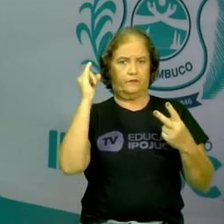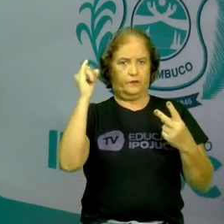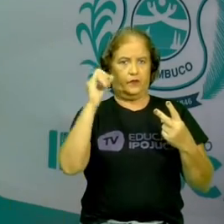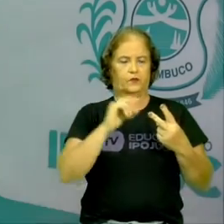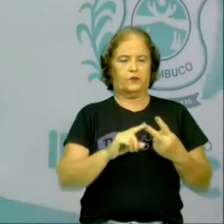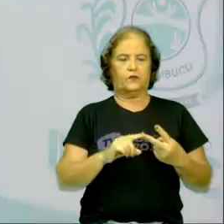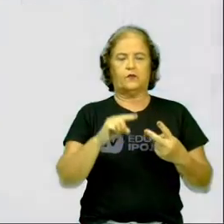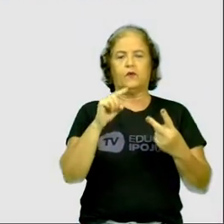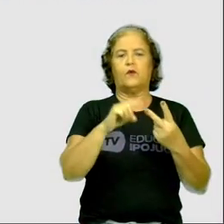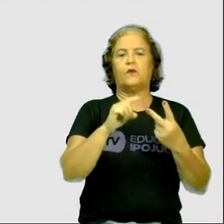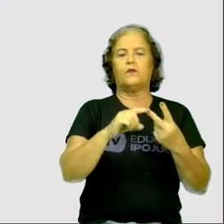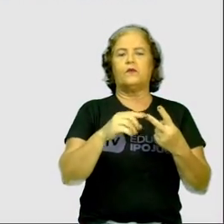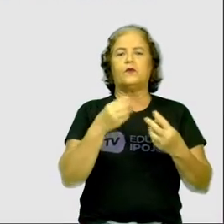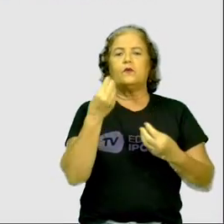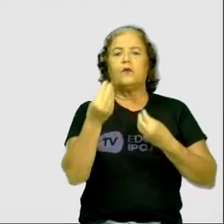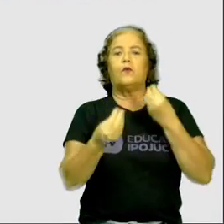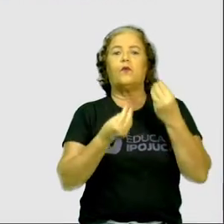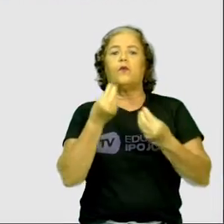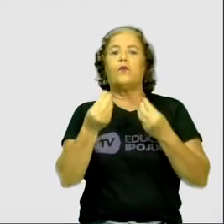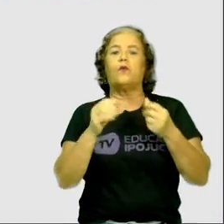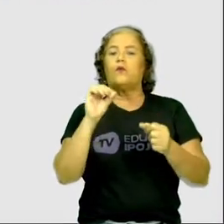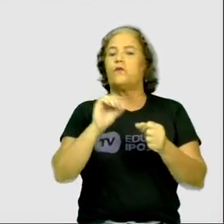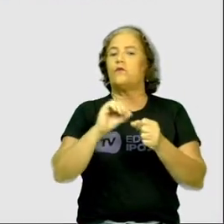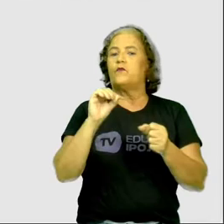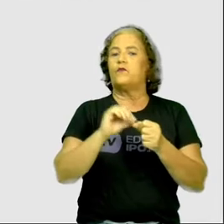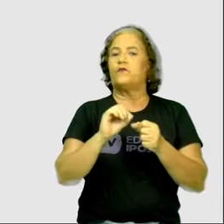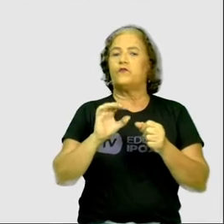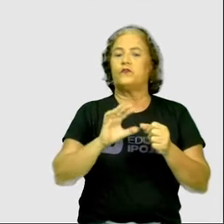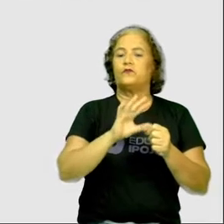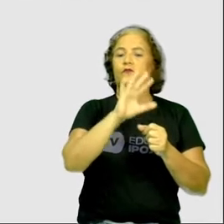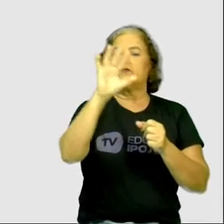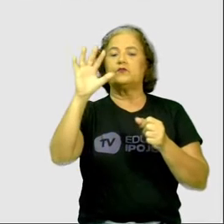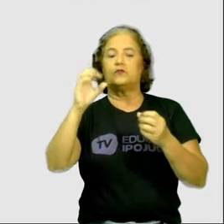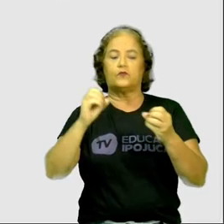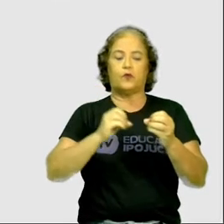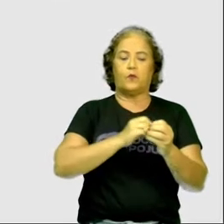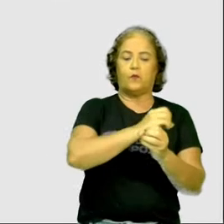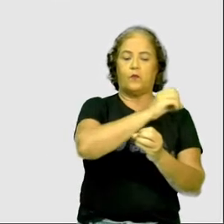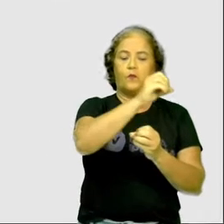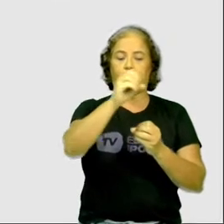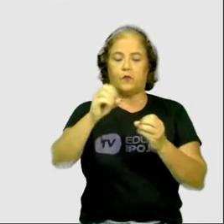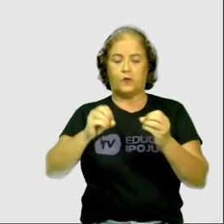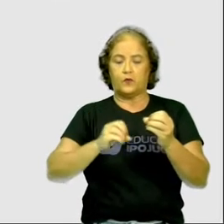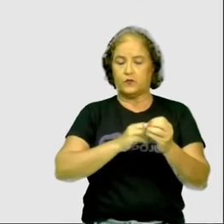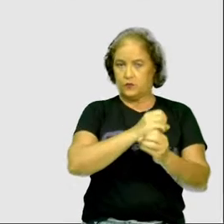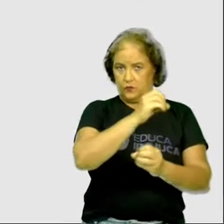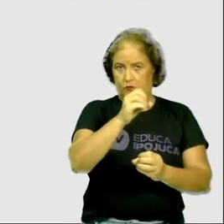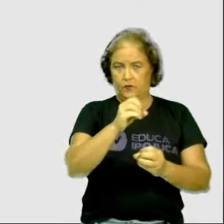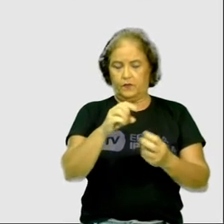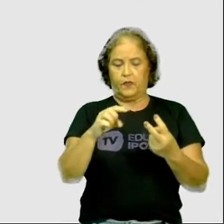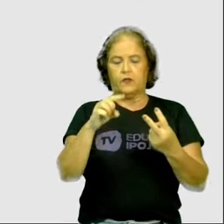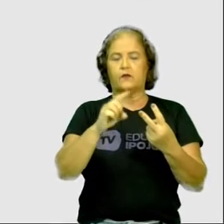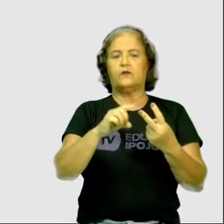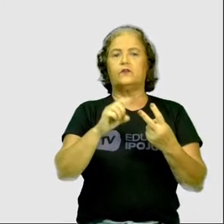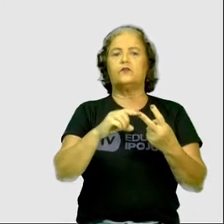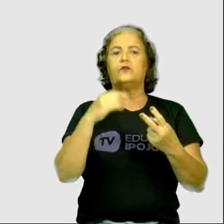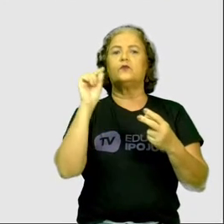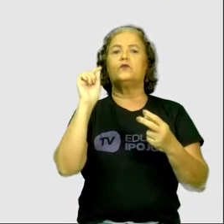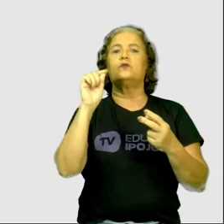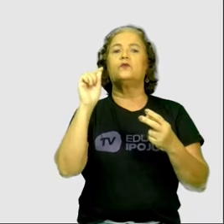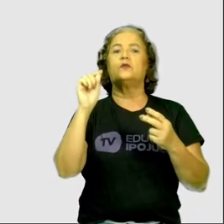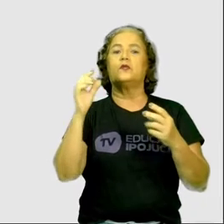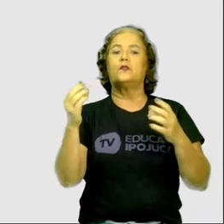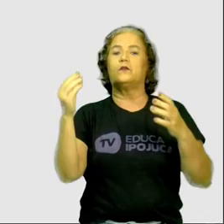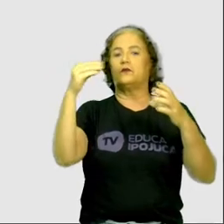formou-se o sistema solar? E segundo, quais os corpos celestes que fazem parte desse sistema?